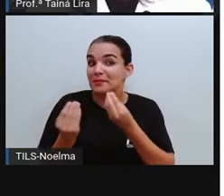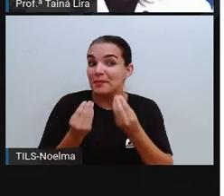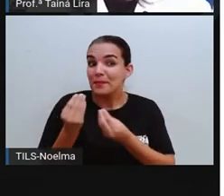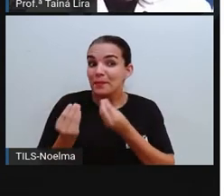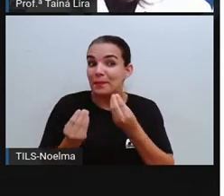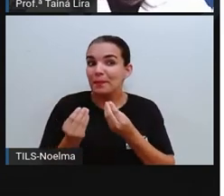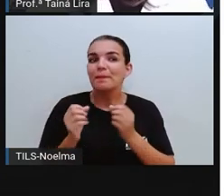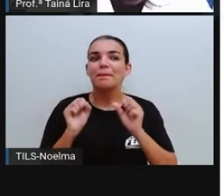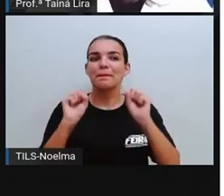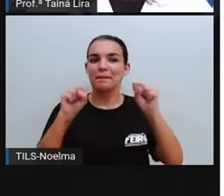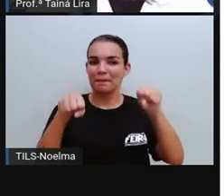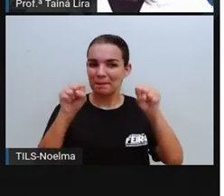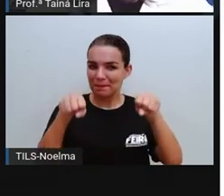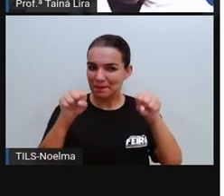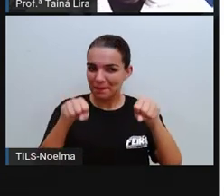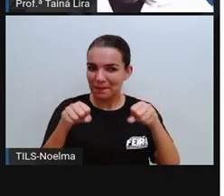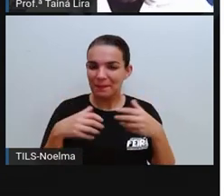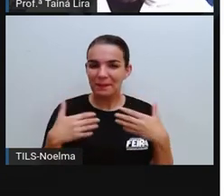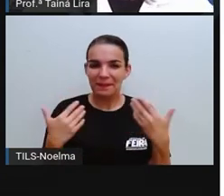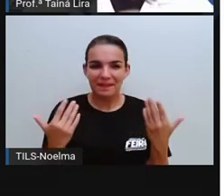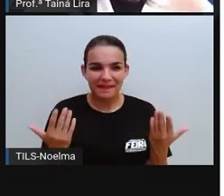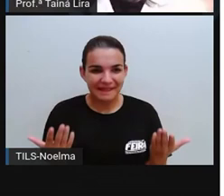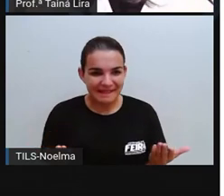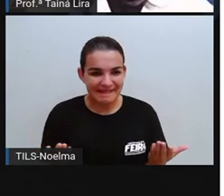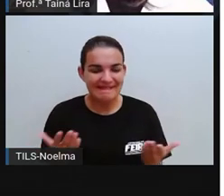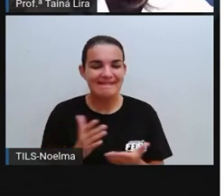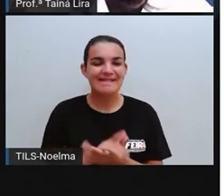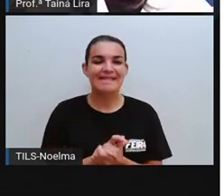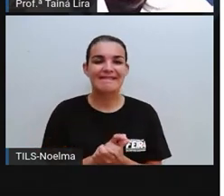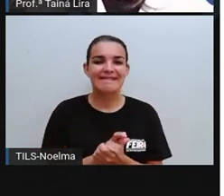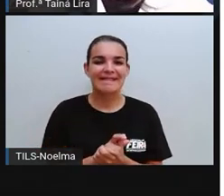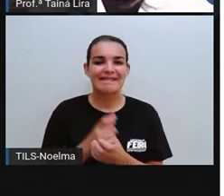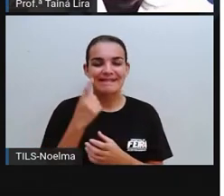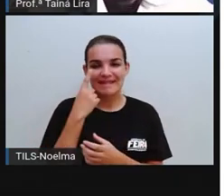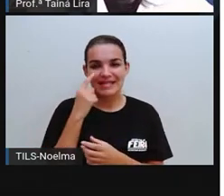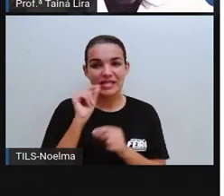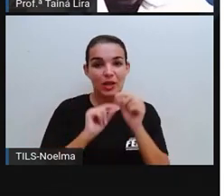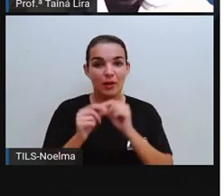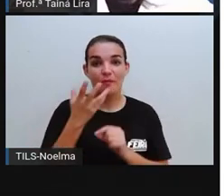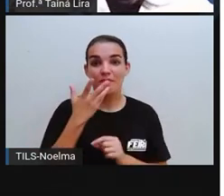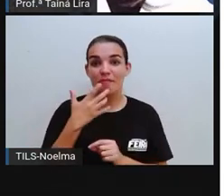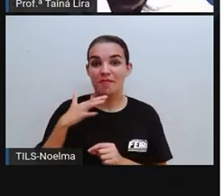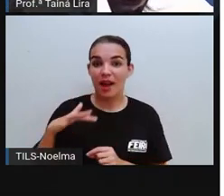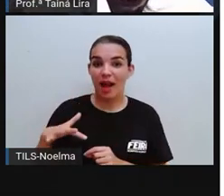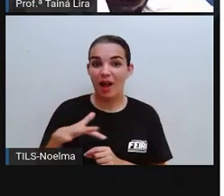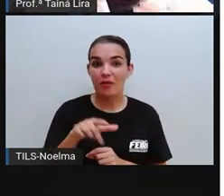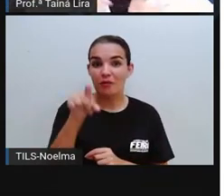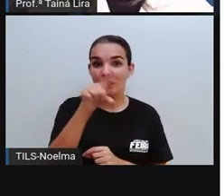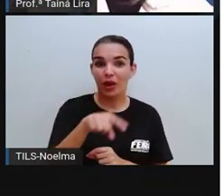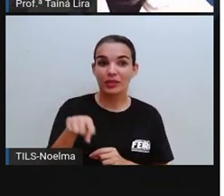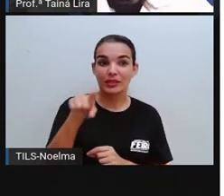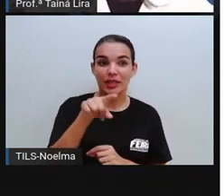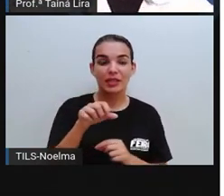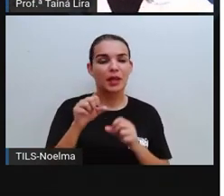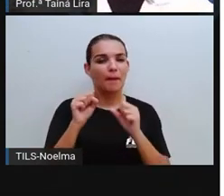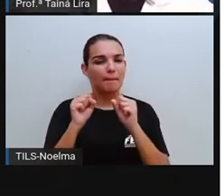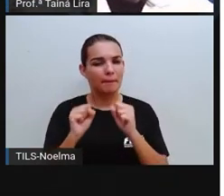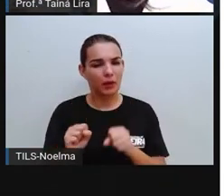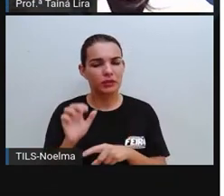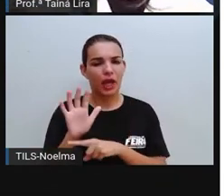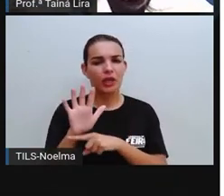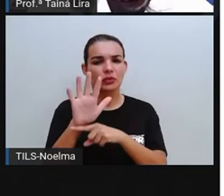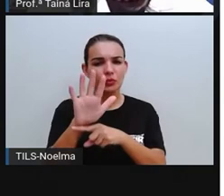Será que podem? Então, gente viu que vocês, enquanto crianças, né, podem ajudar a